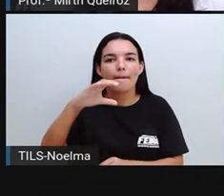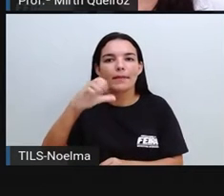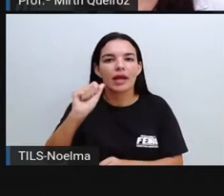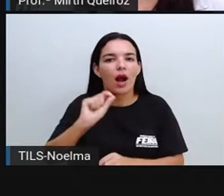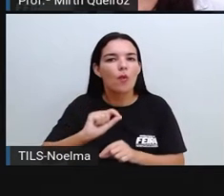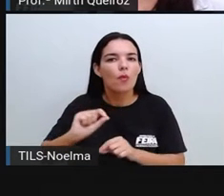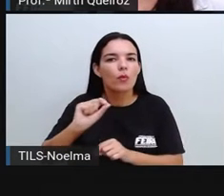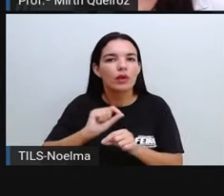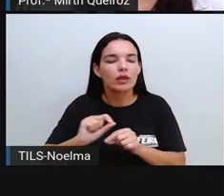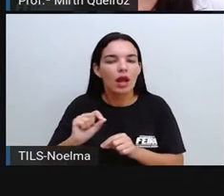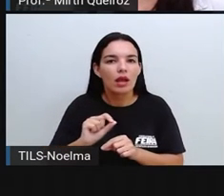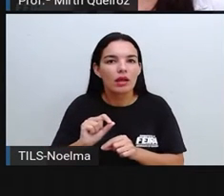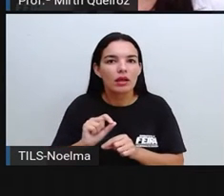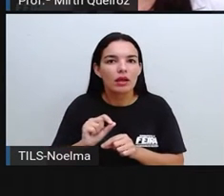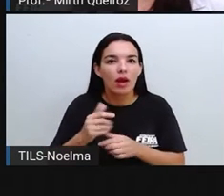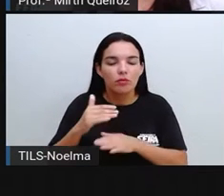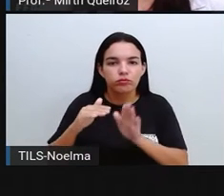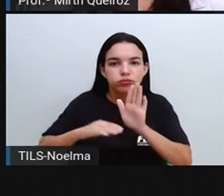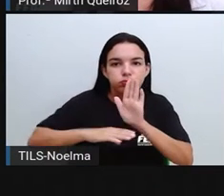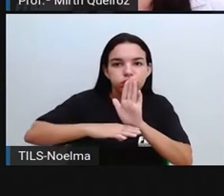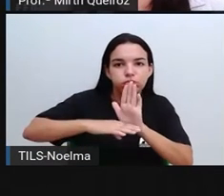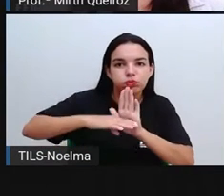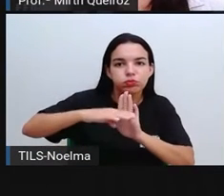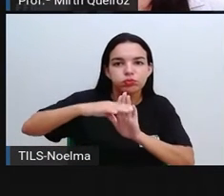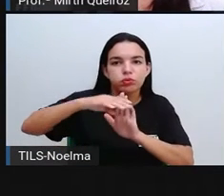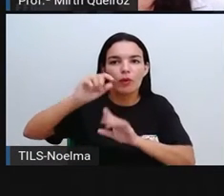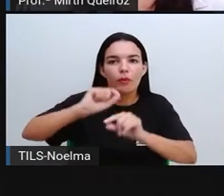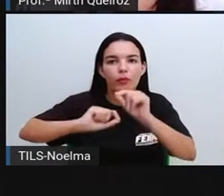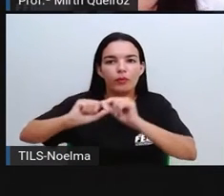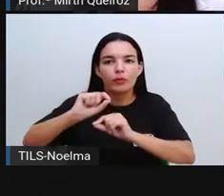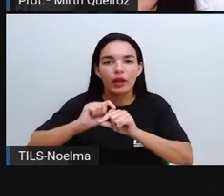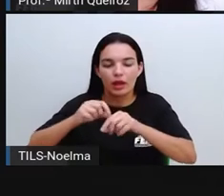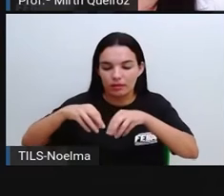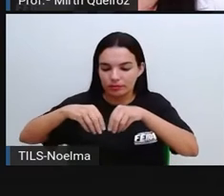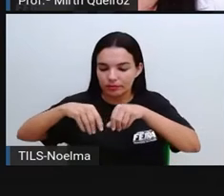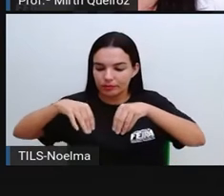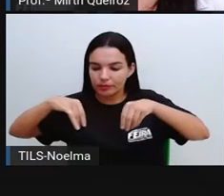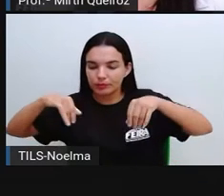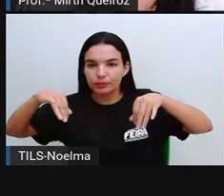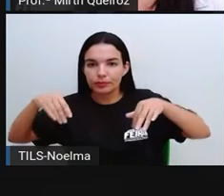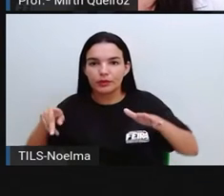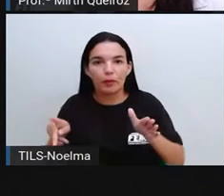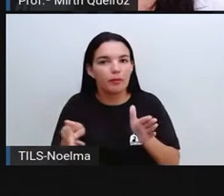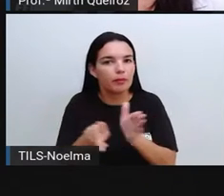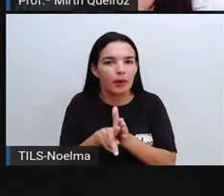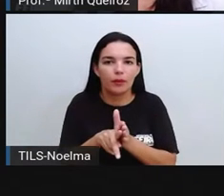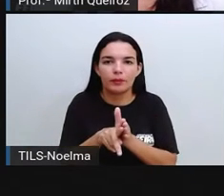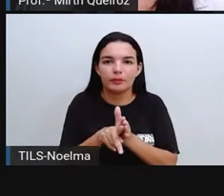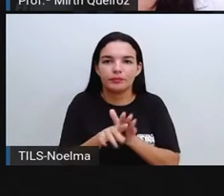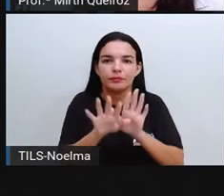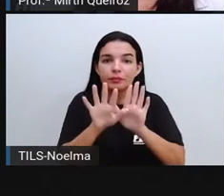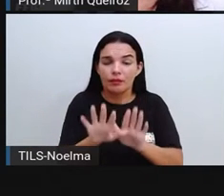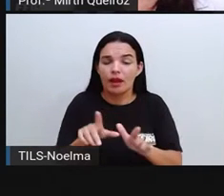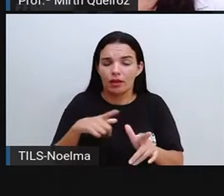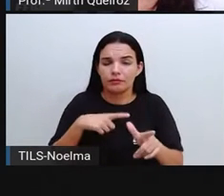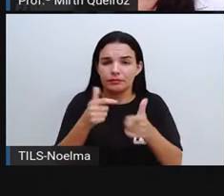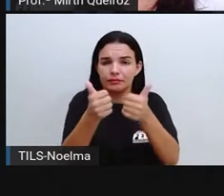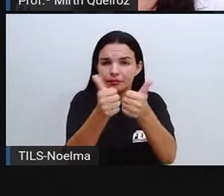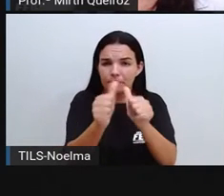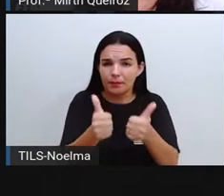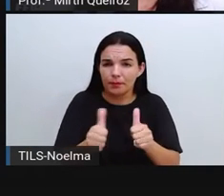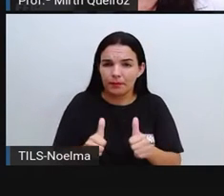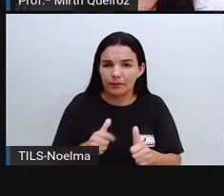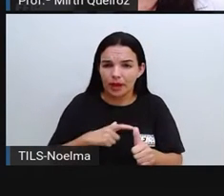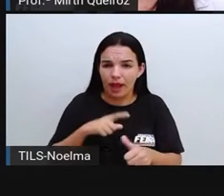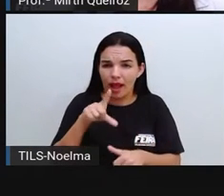modelagem da queima da argila, que é um tipo de solo natural. Além das esculturas com a argila,